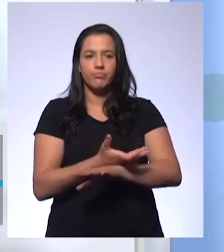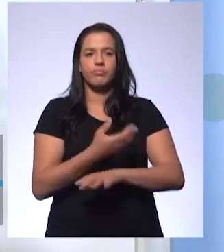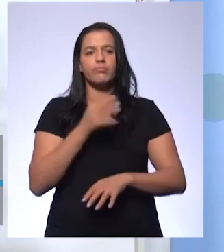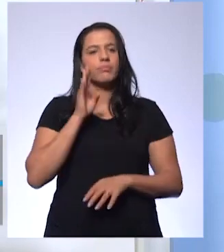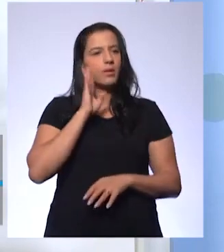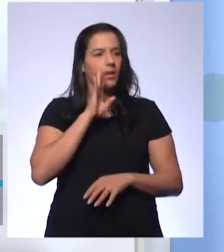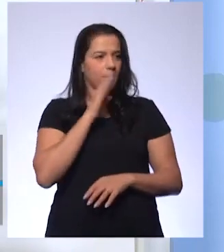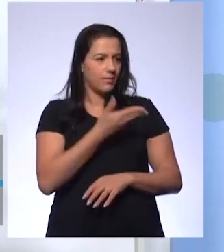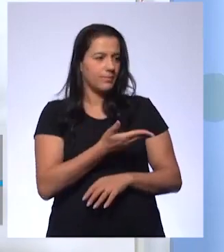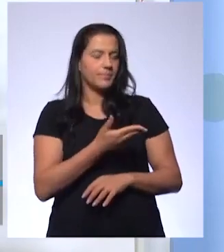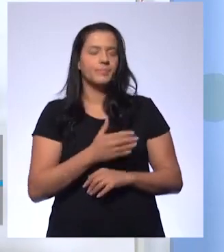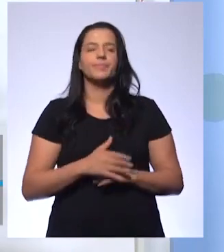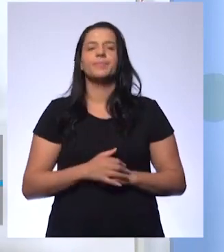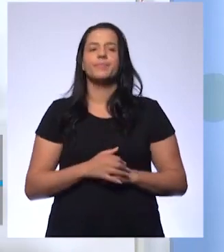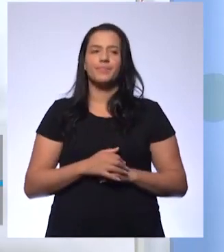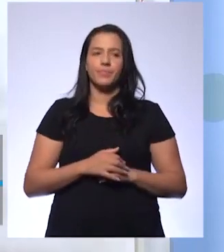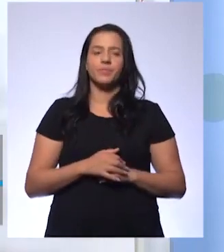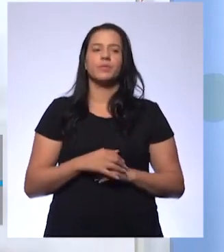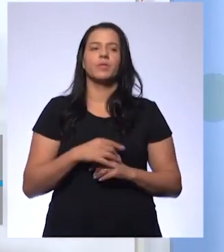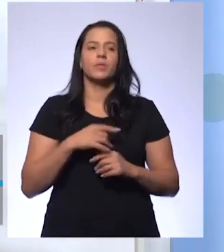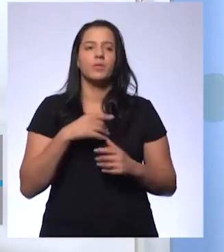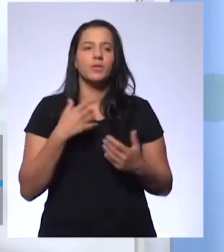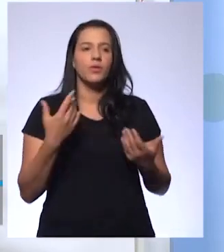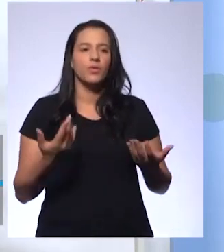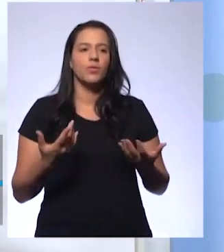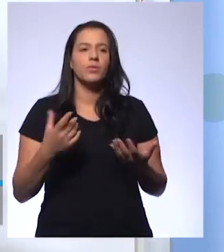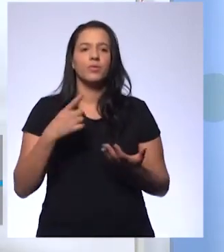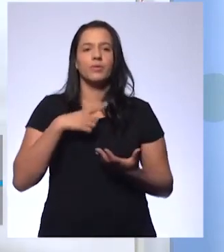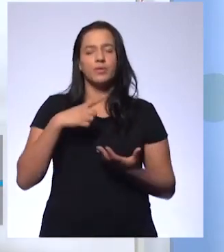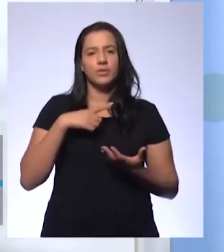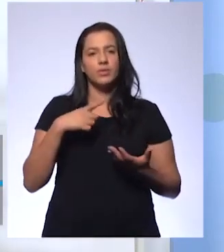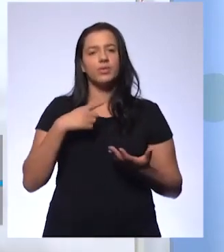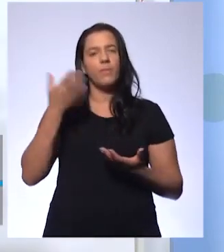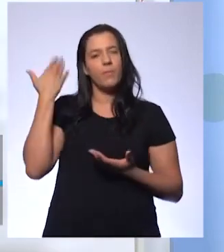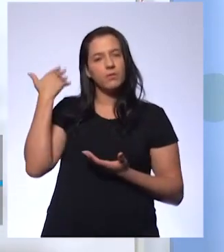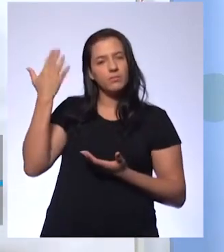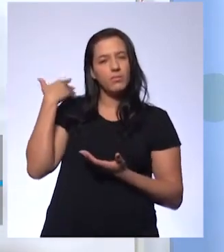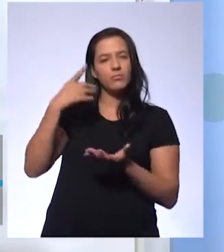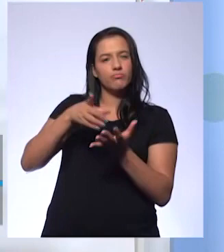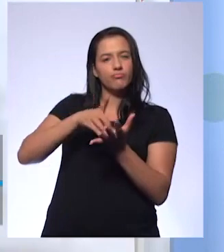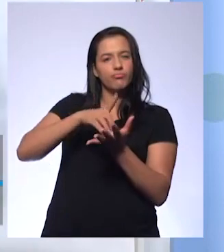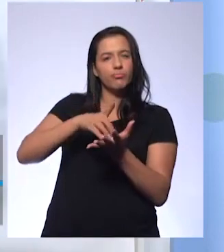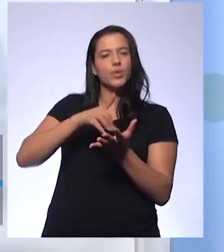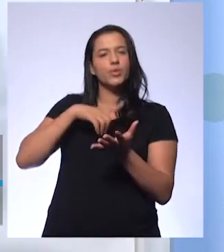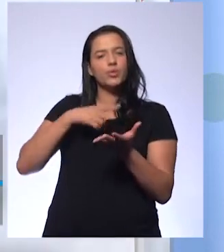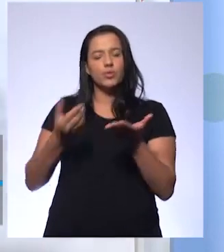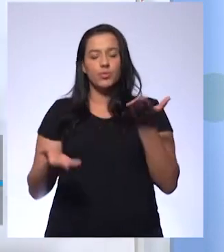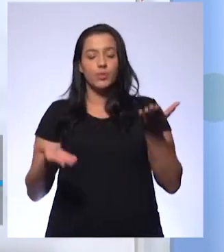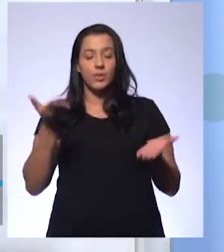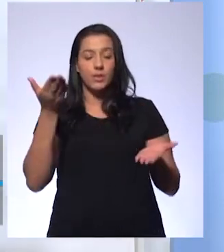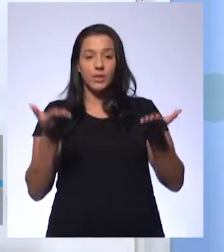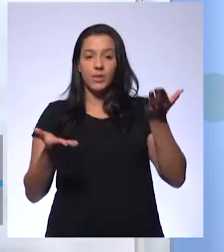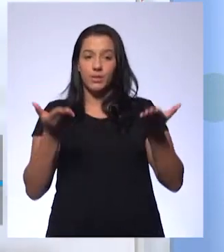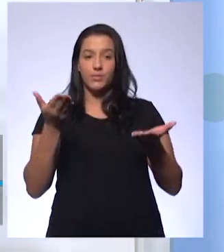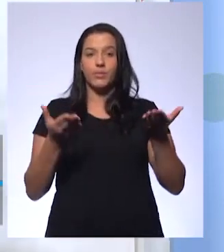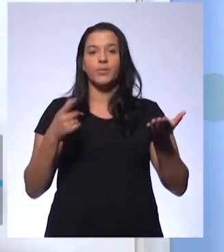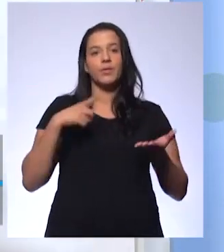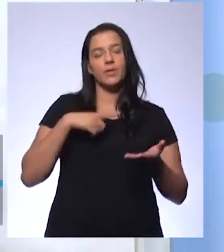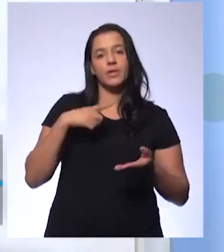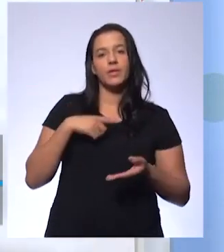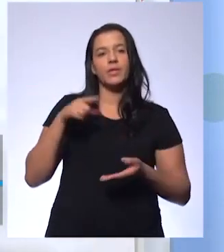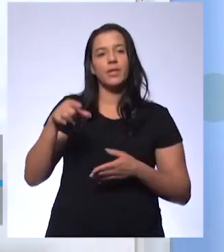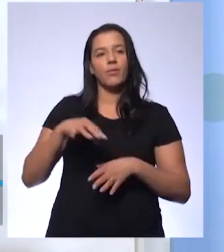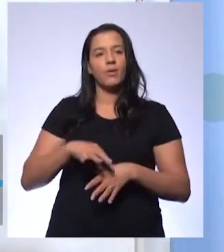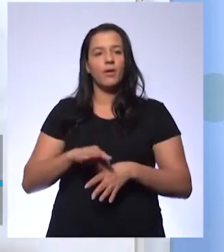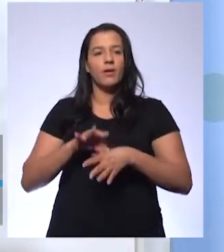pensa naquela questão da cadeia alimentar, Existia um equilíbrio ali, né? O carnívoro, o herbívoro servindo de alimento para